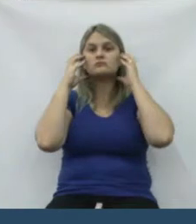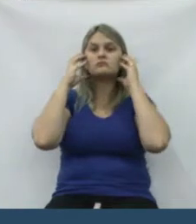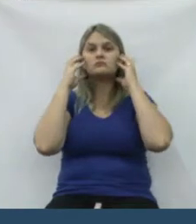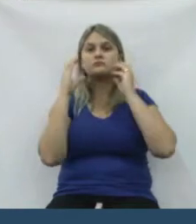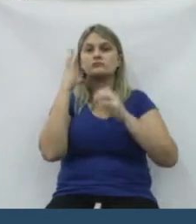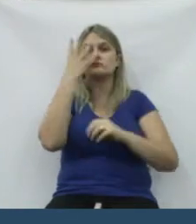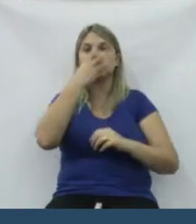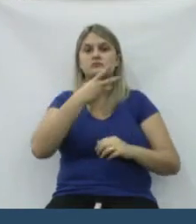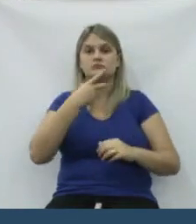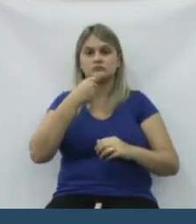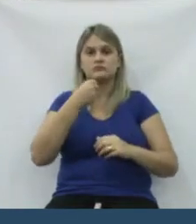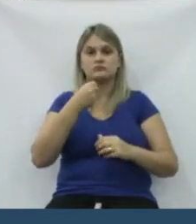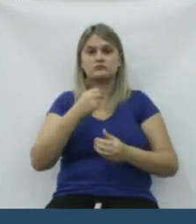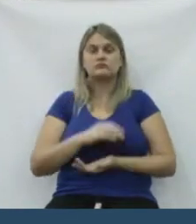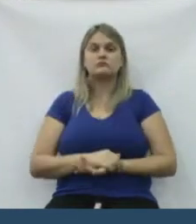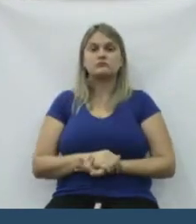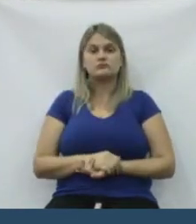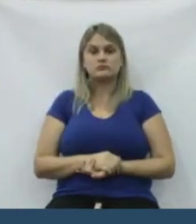falar na rádio bonito.